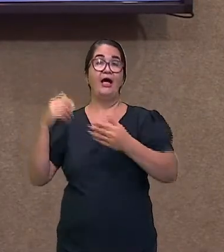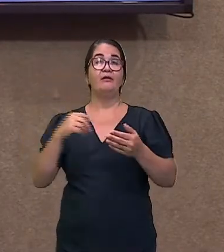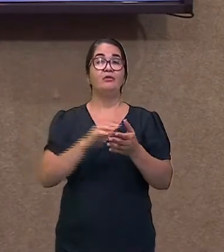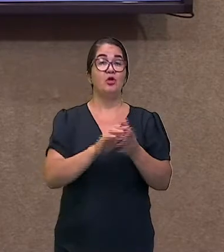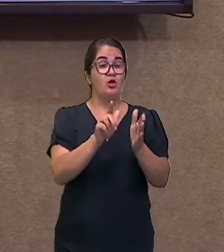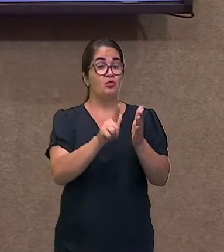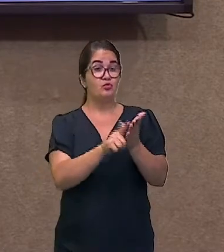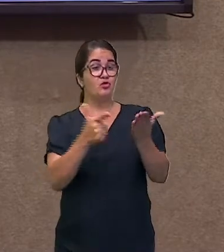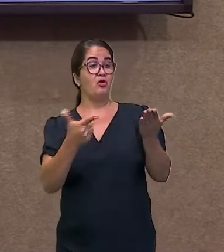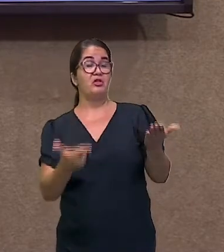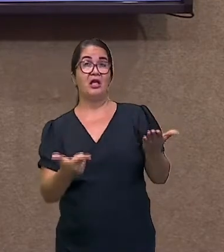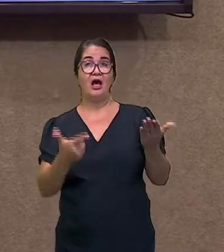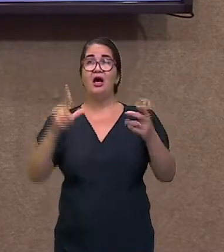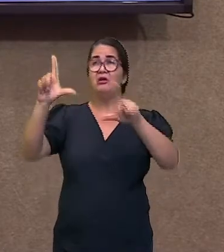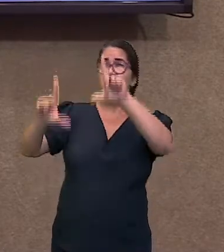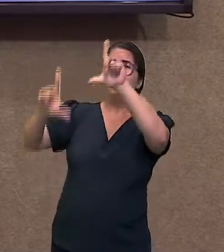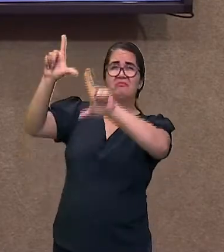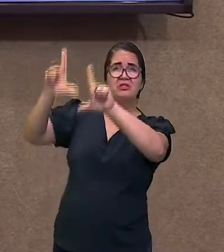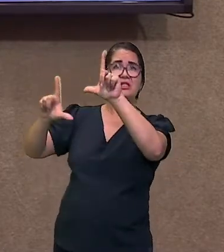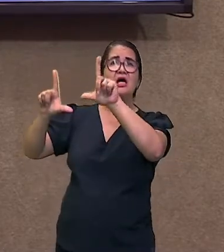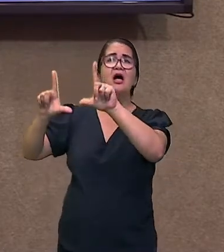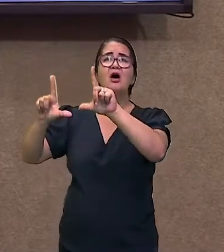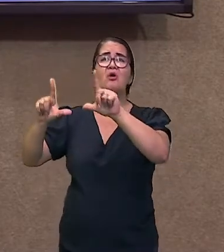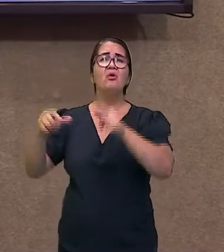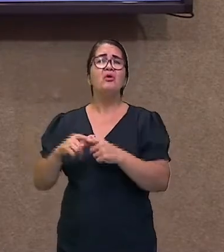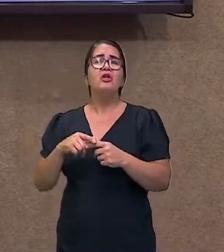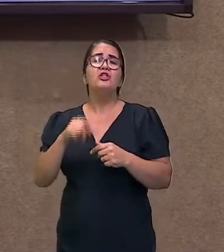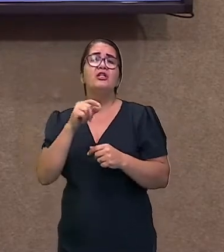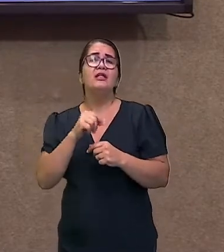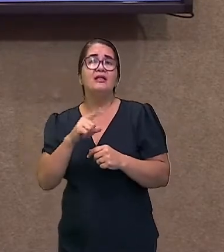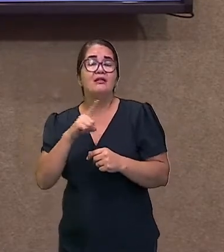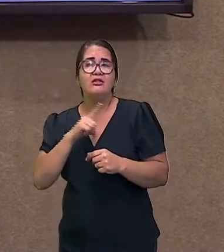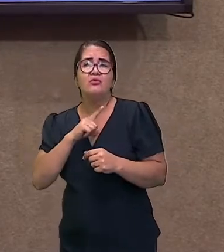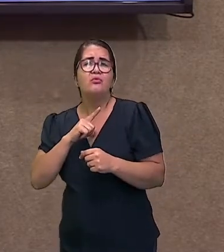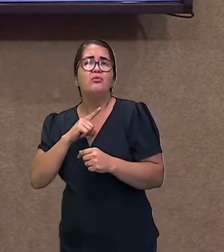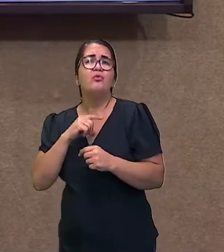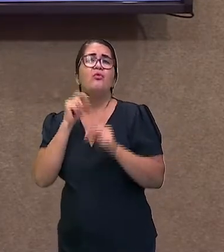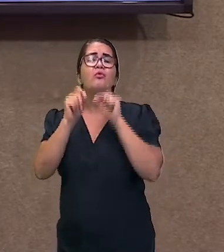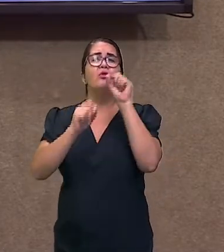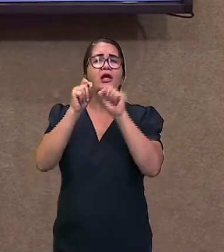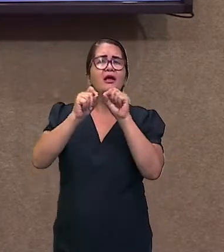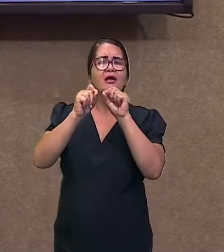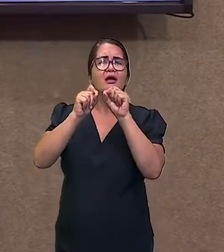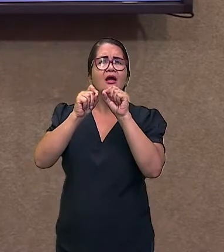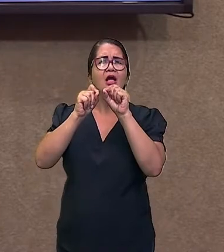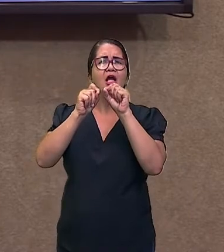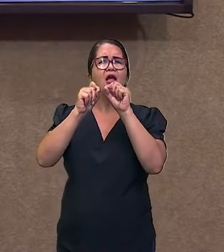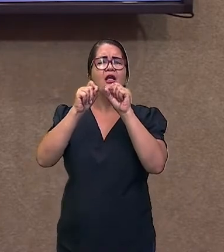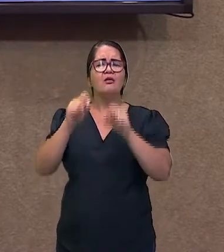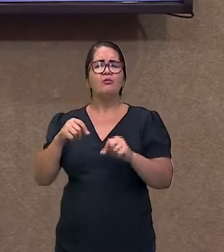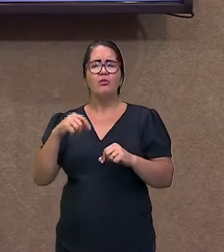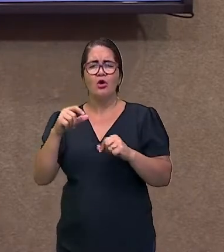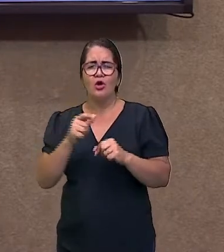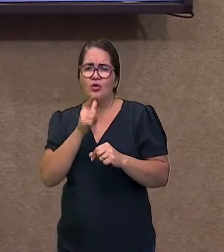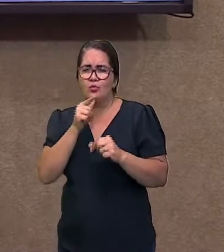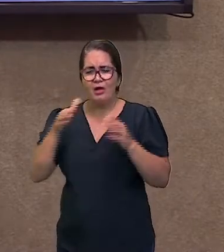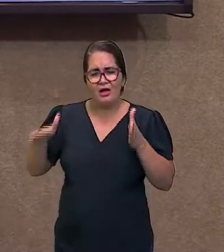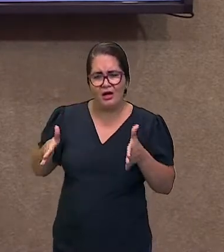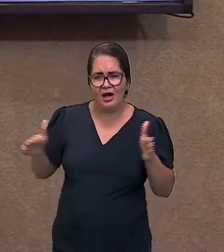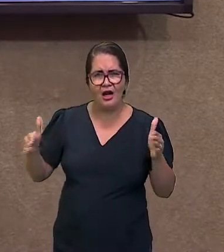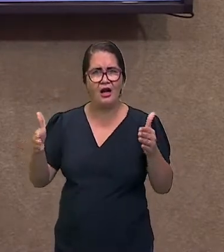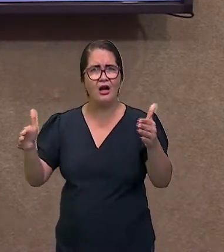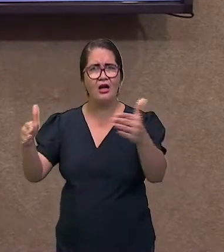as pessoas dizendo que tava com mau cheiro, porque tinha muito peixe morto. Por quê? Por que será que tava ali tudo morrendo?